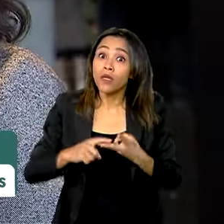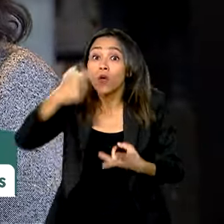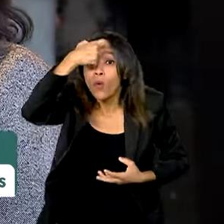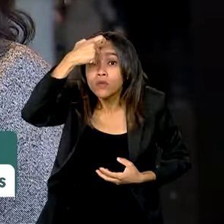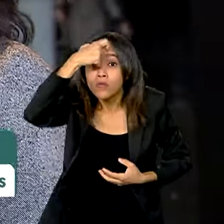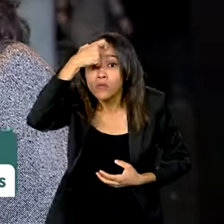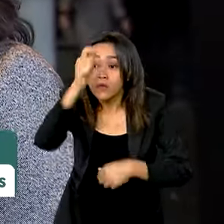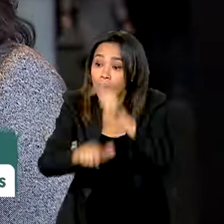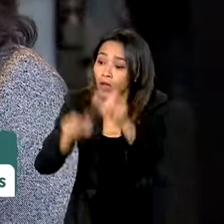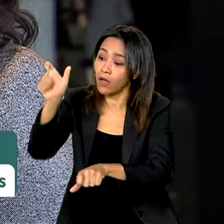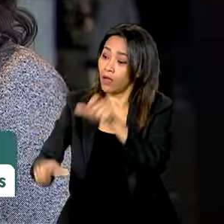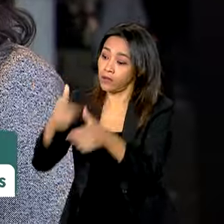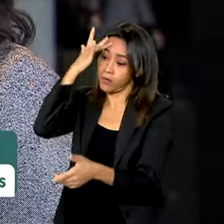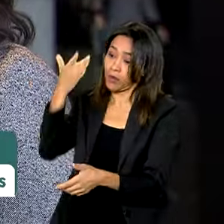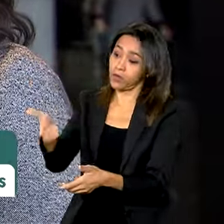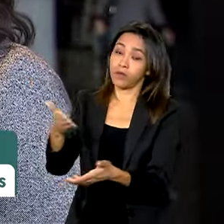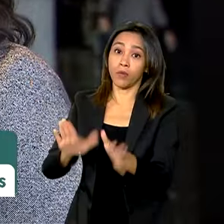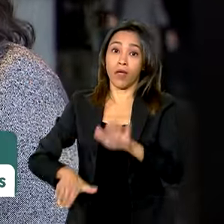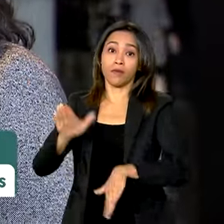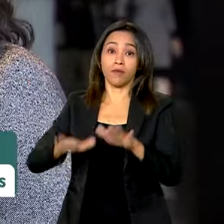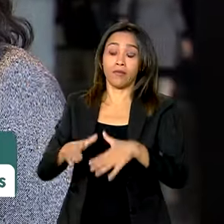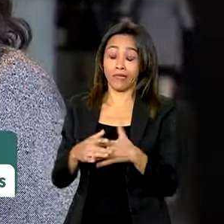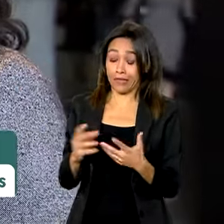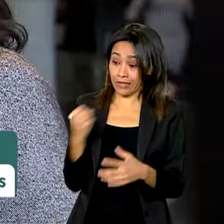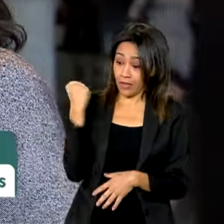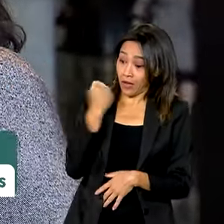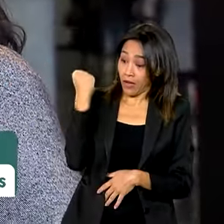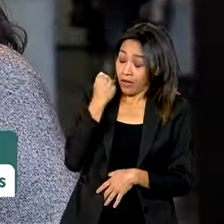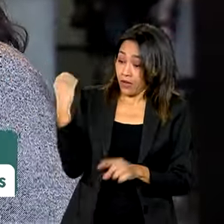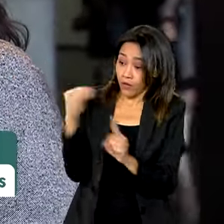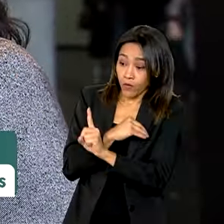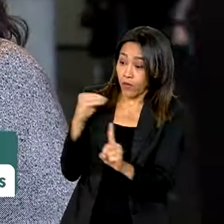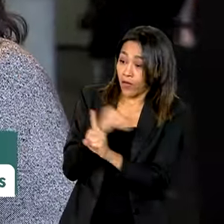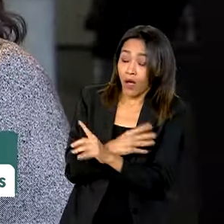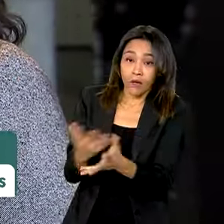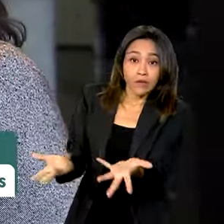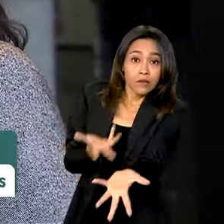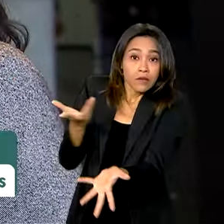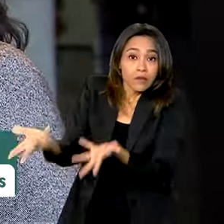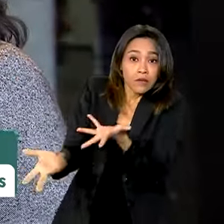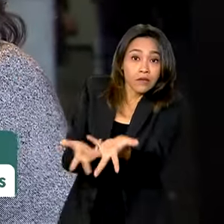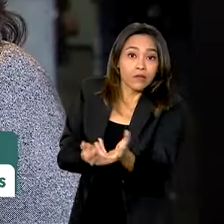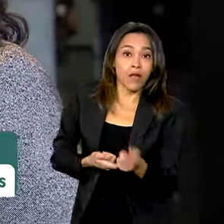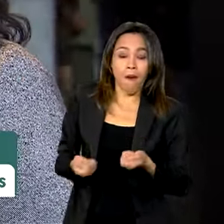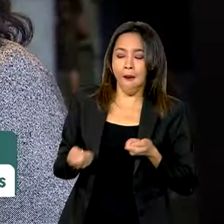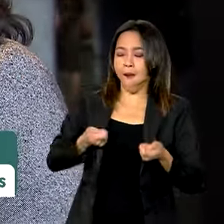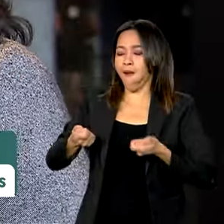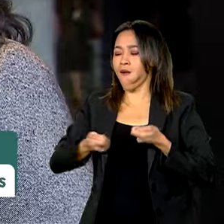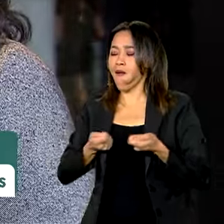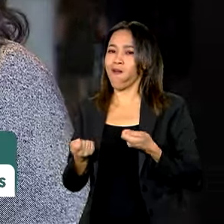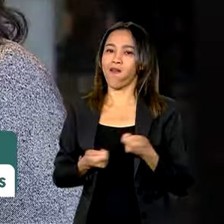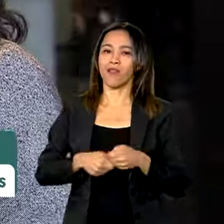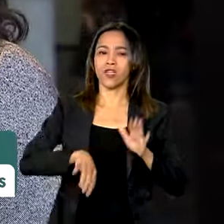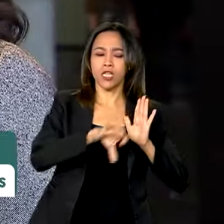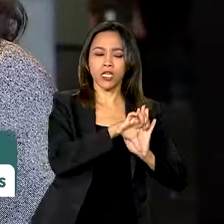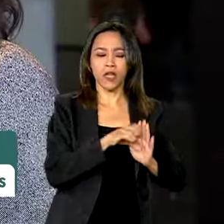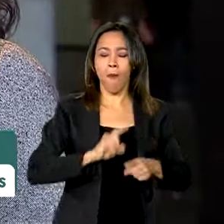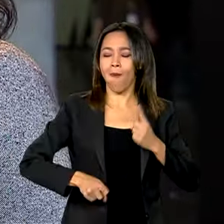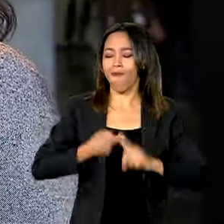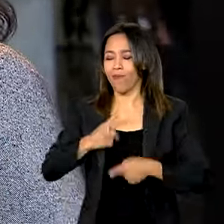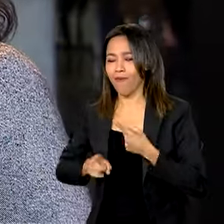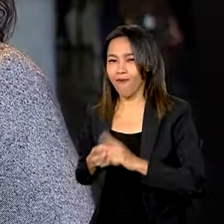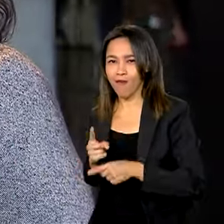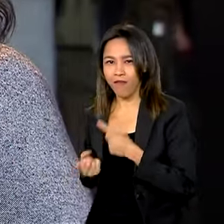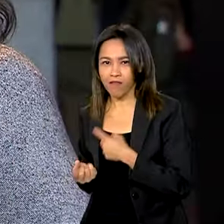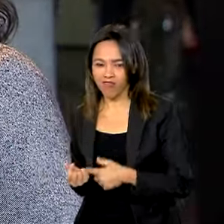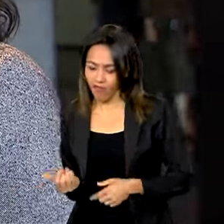encontram-se em condições extremamente vulneráveis, sendo objeto de organizações criminosas que lucram